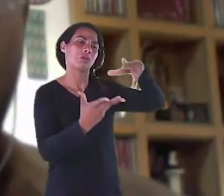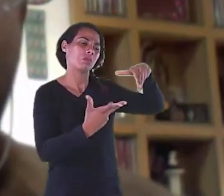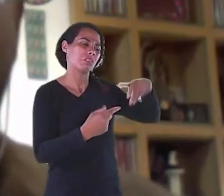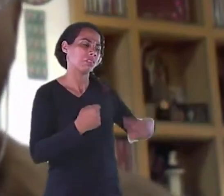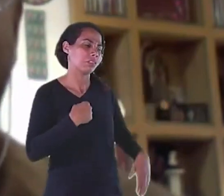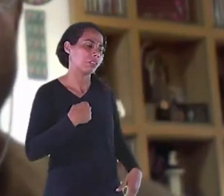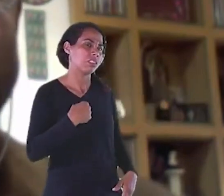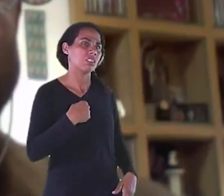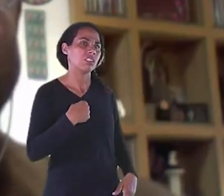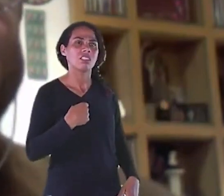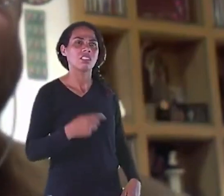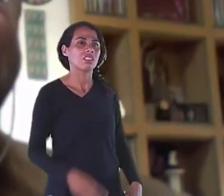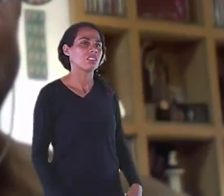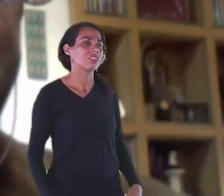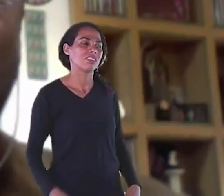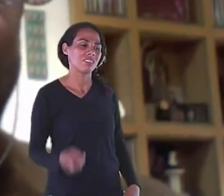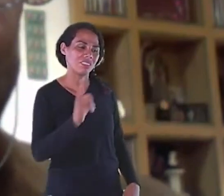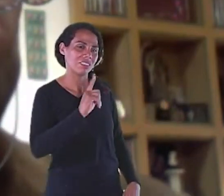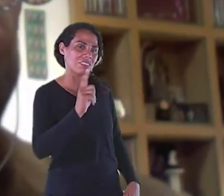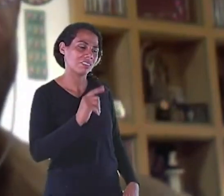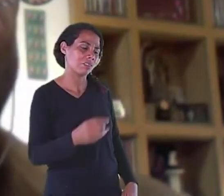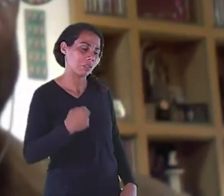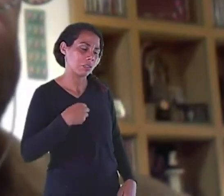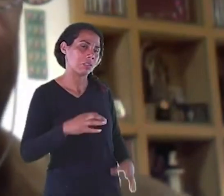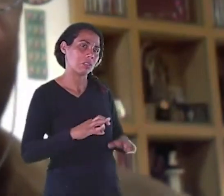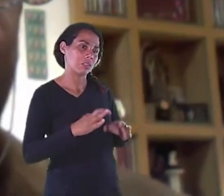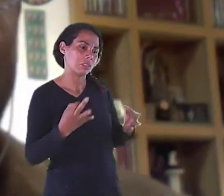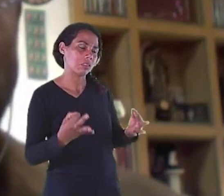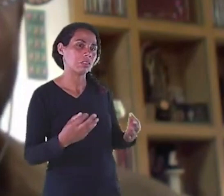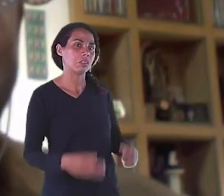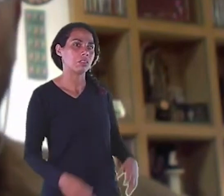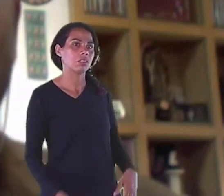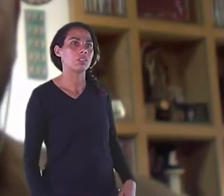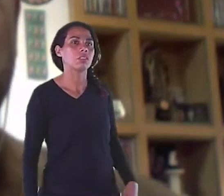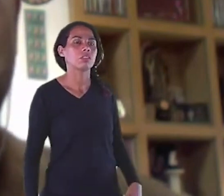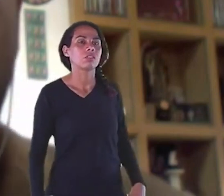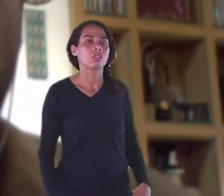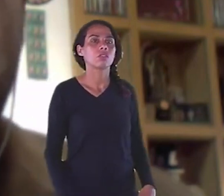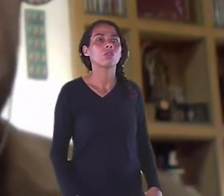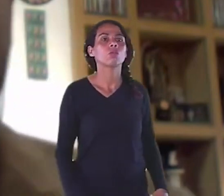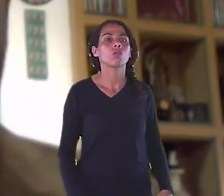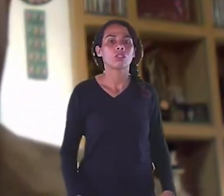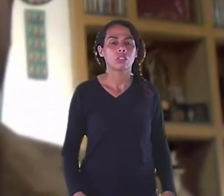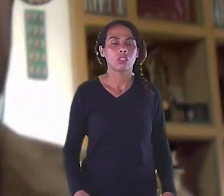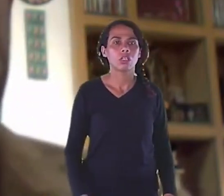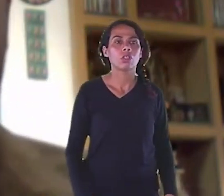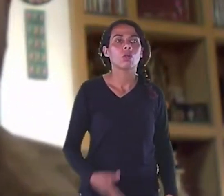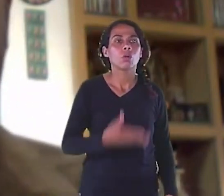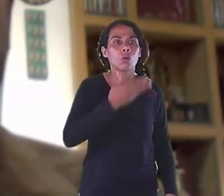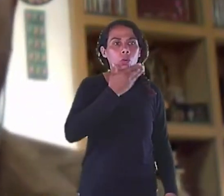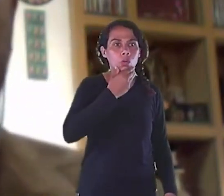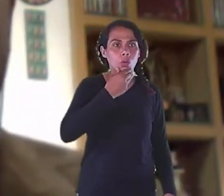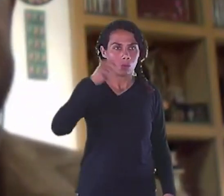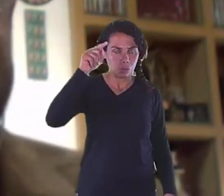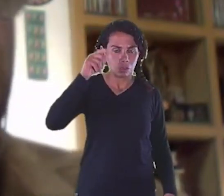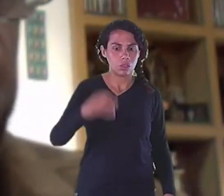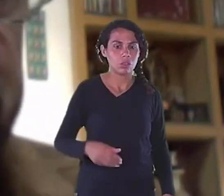retornou ao palco Pegou o microfone E falou Equivoquei não Nós olhamos